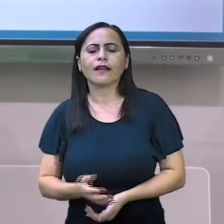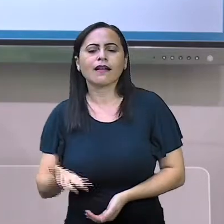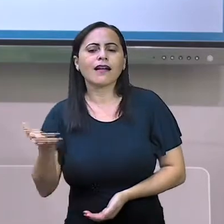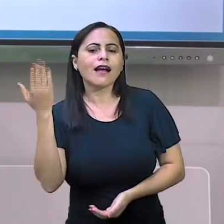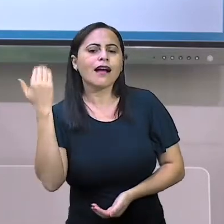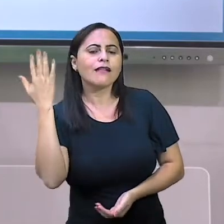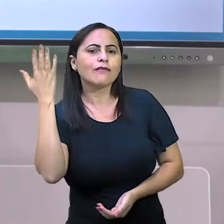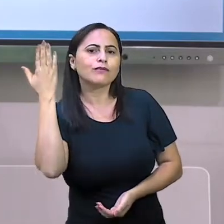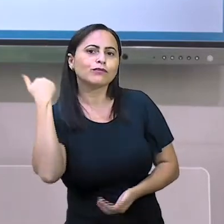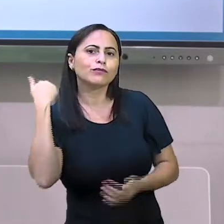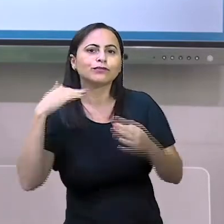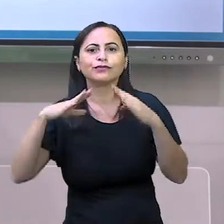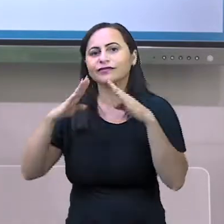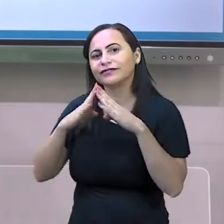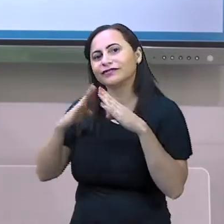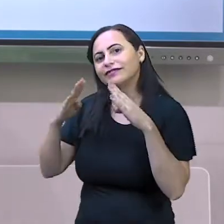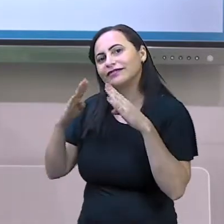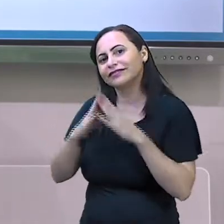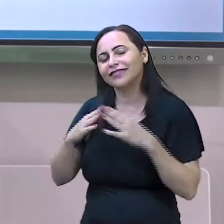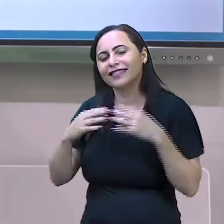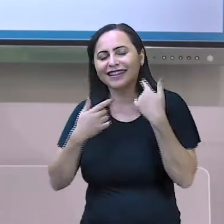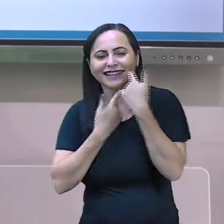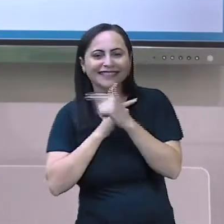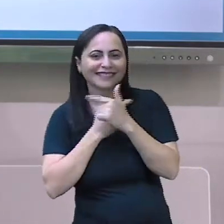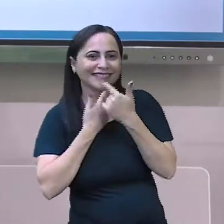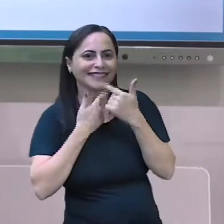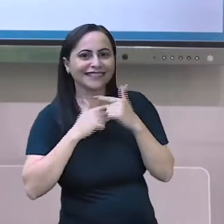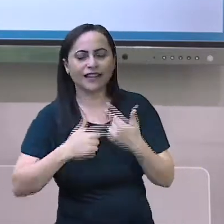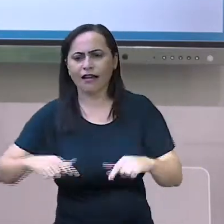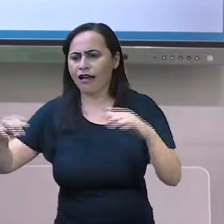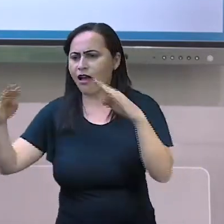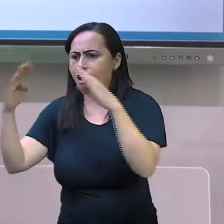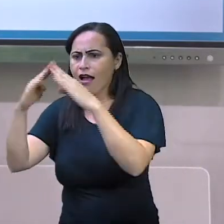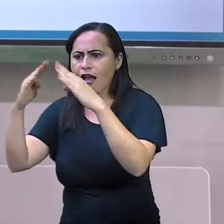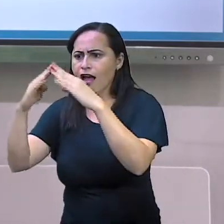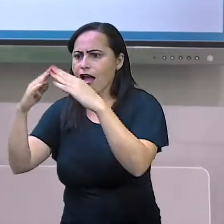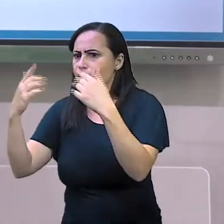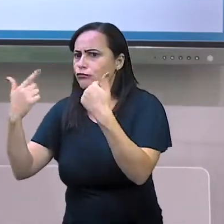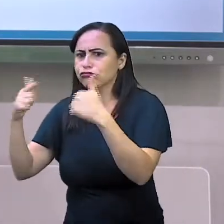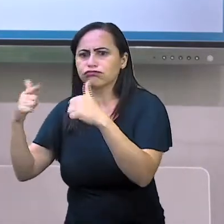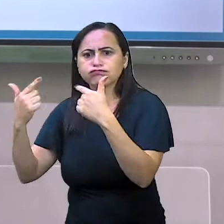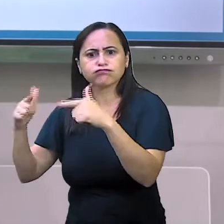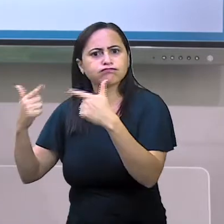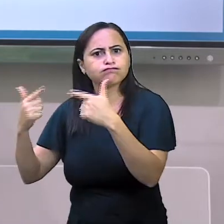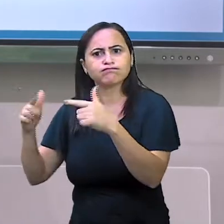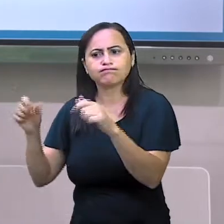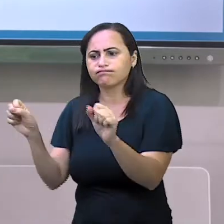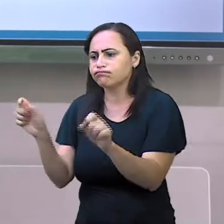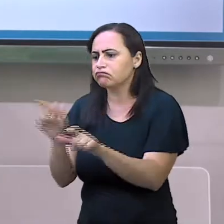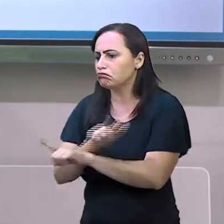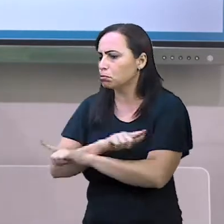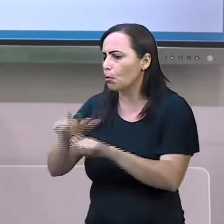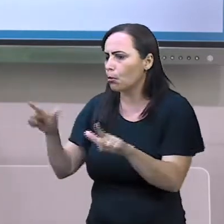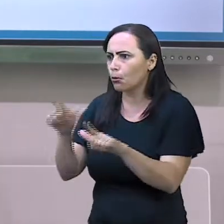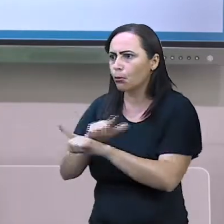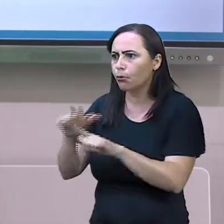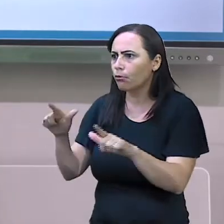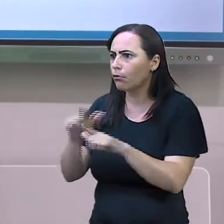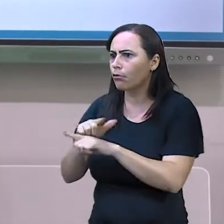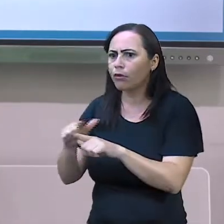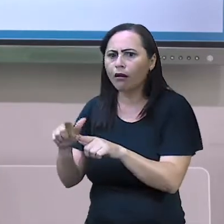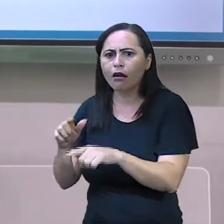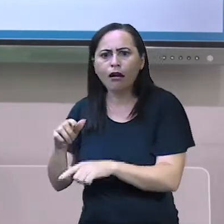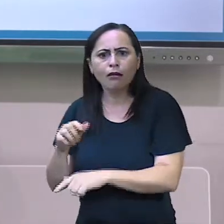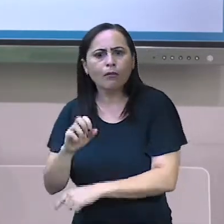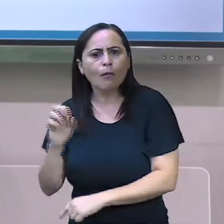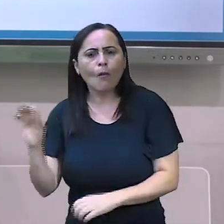uma casa muito engraçada. Não tinha teto, não tinha nada. Ninguém podia